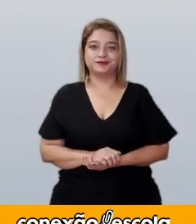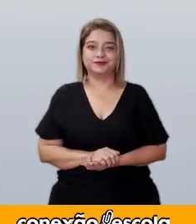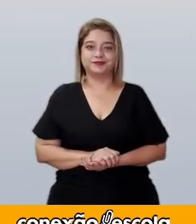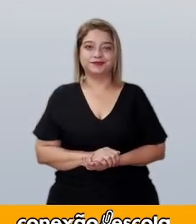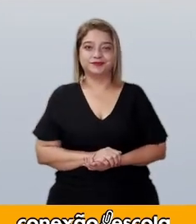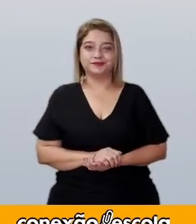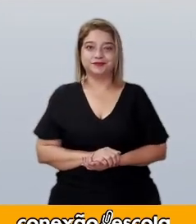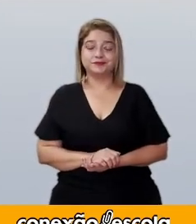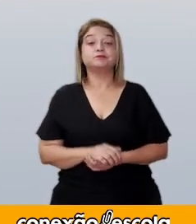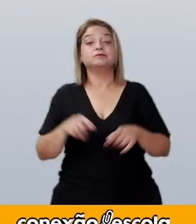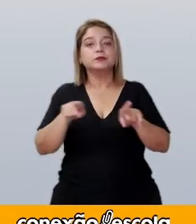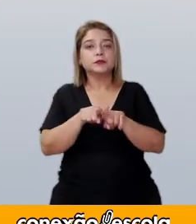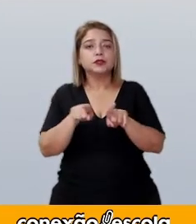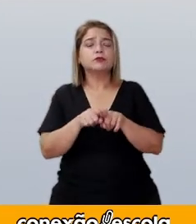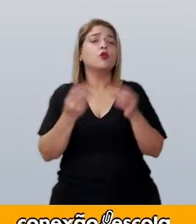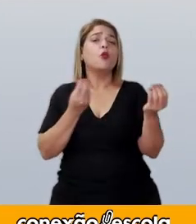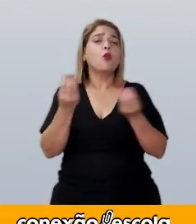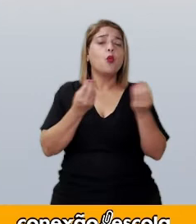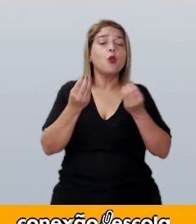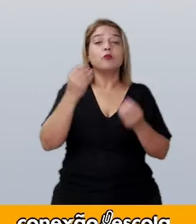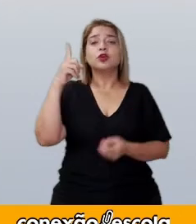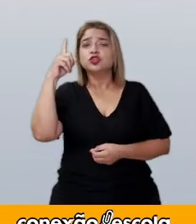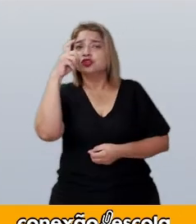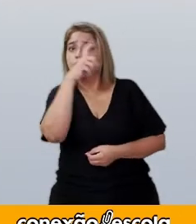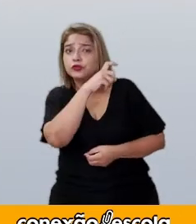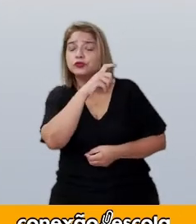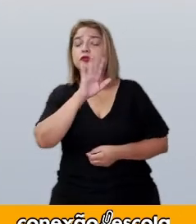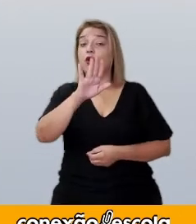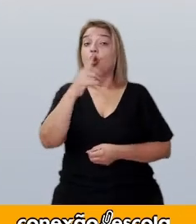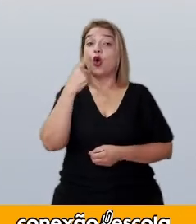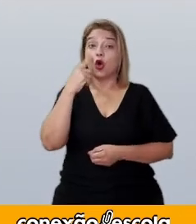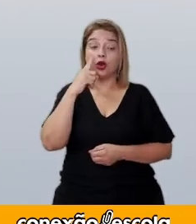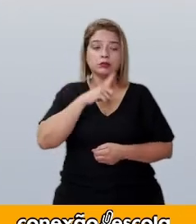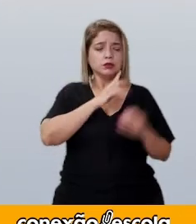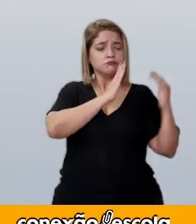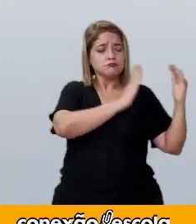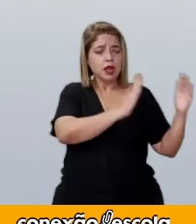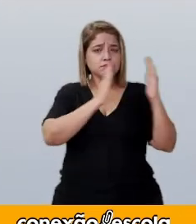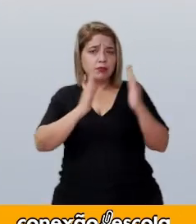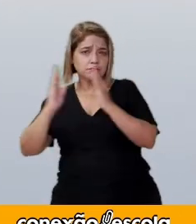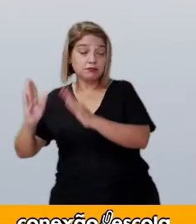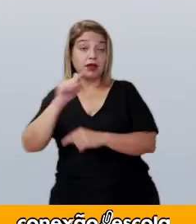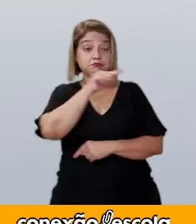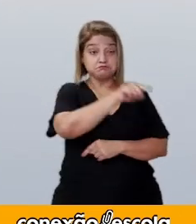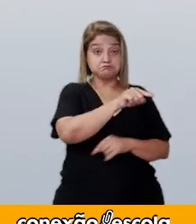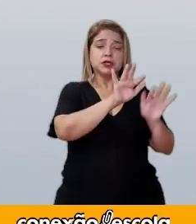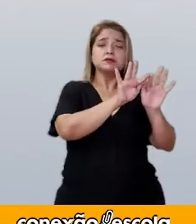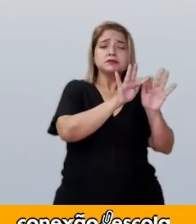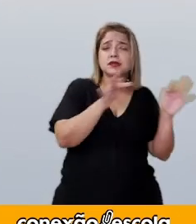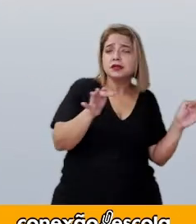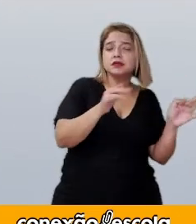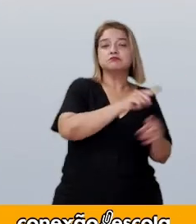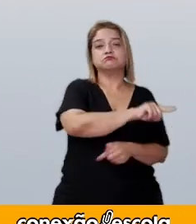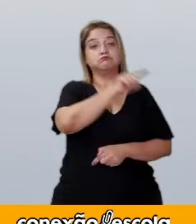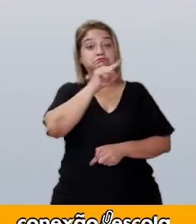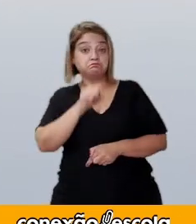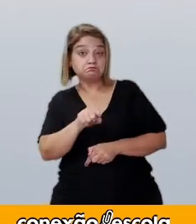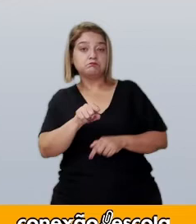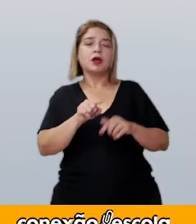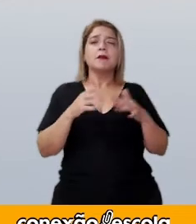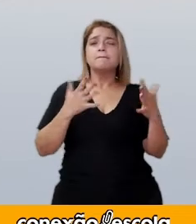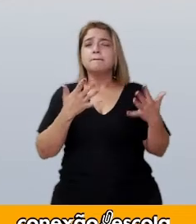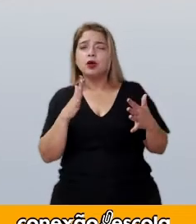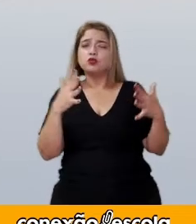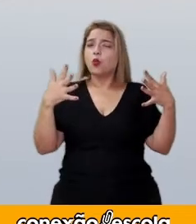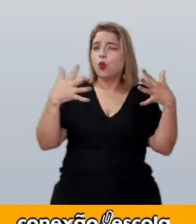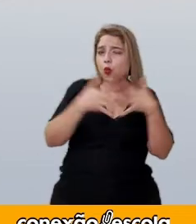Seguir o nível de dificuldade, primeiro as operações mais simples, depois as mais